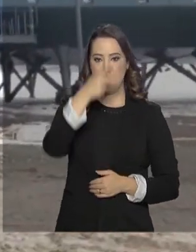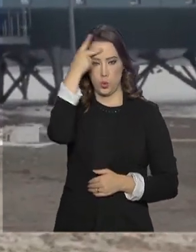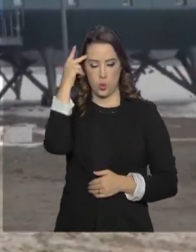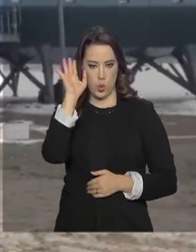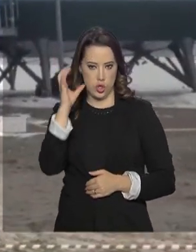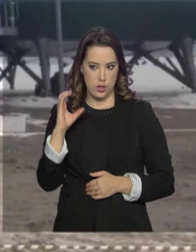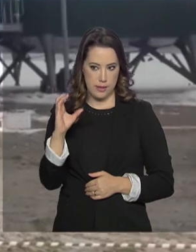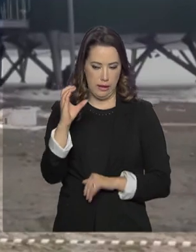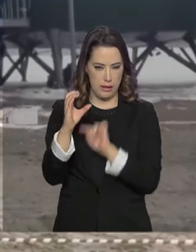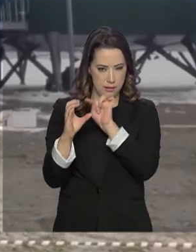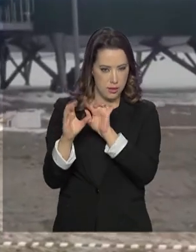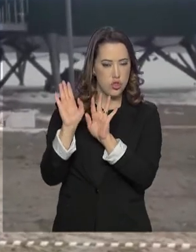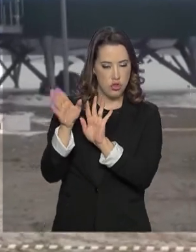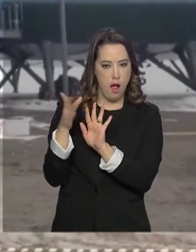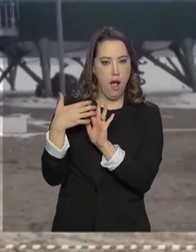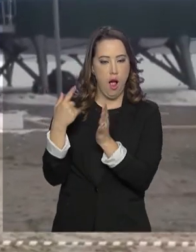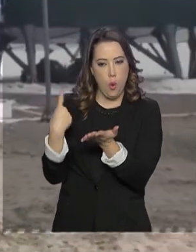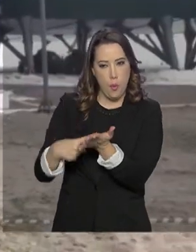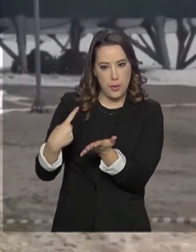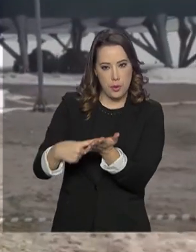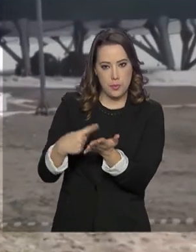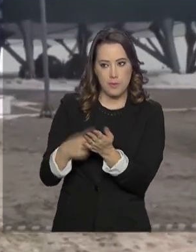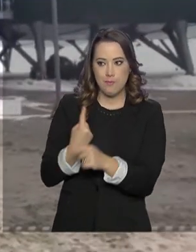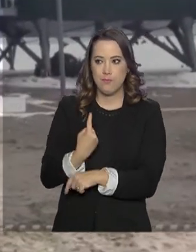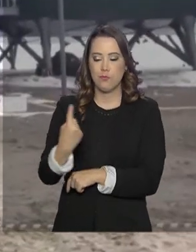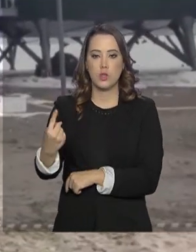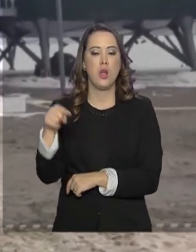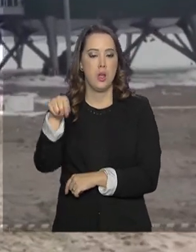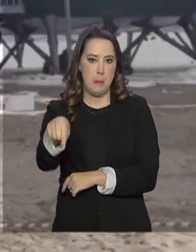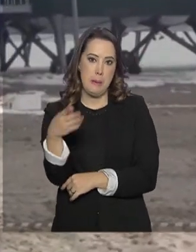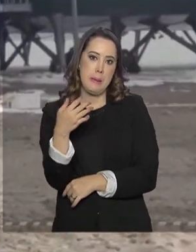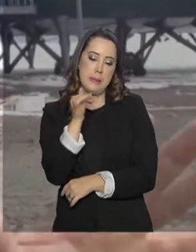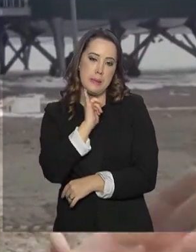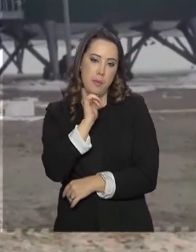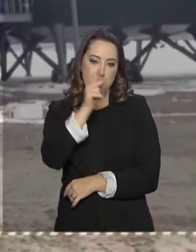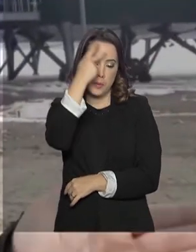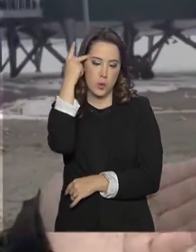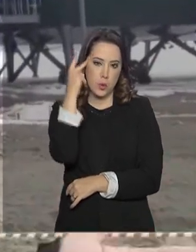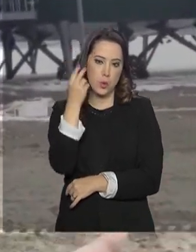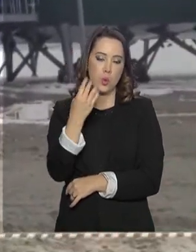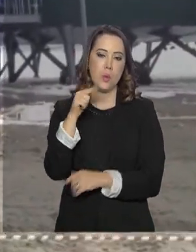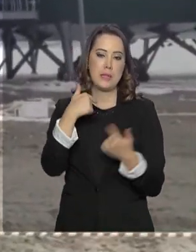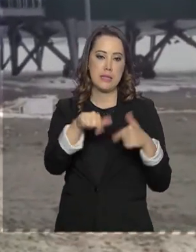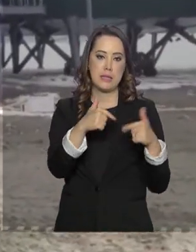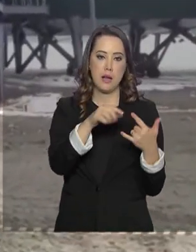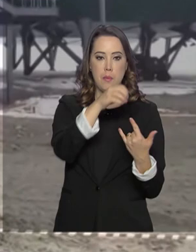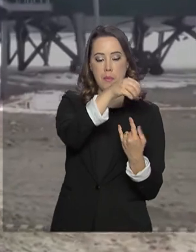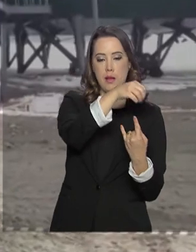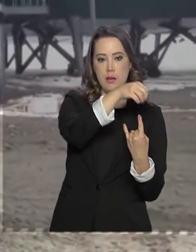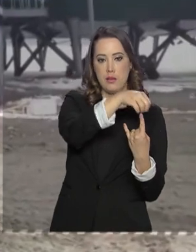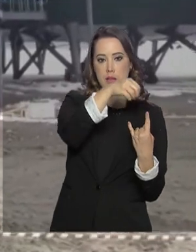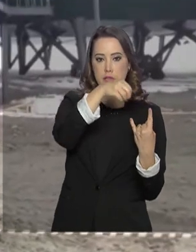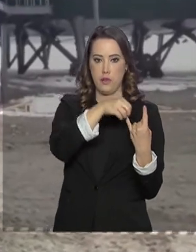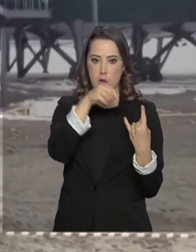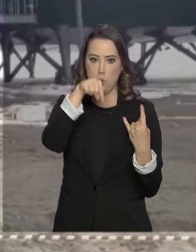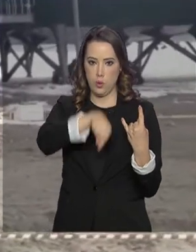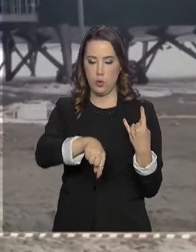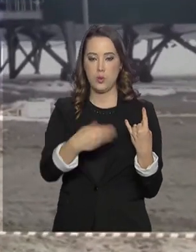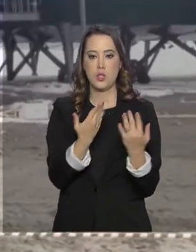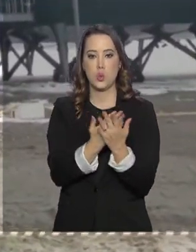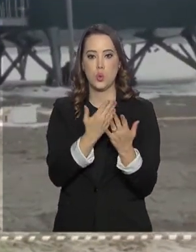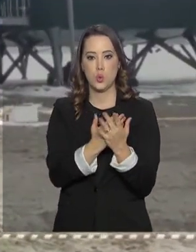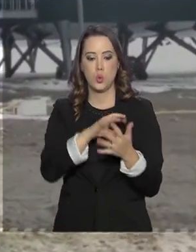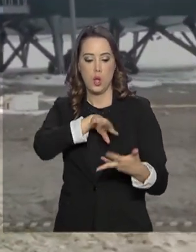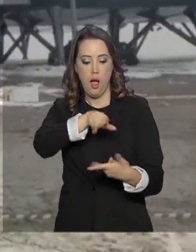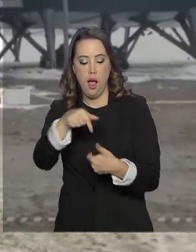confirmaram presença, como pesquisadores da Fiocruz, que estudam micro-organismos e fungos aqui na Antártica. Espécies